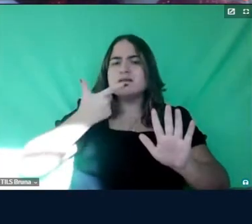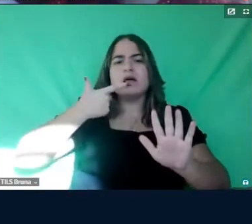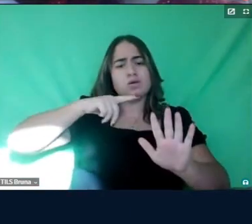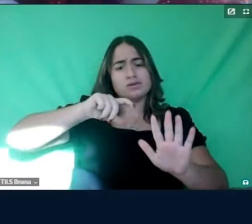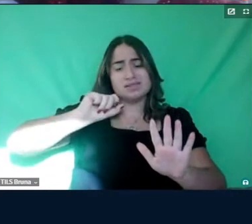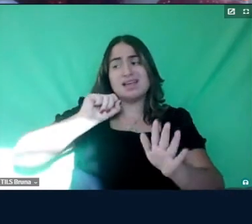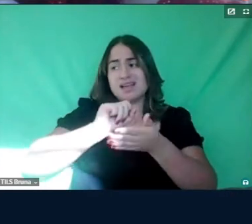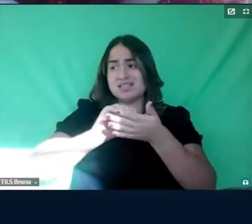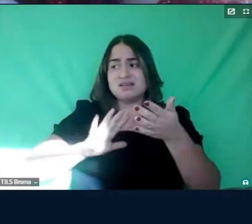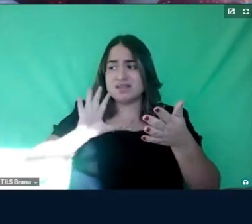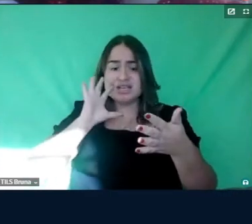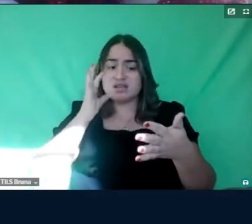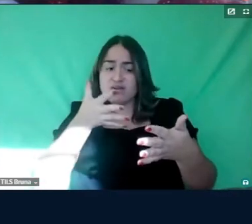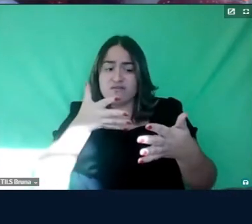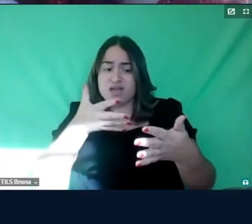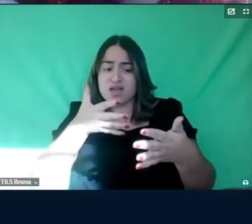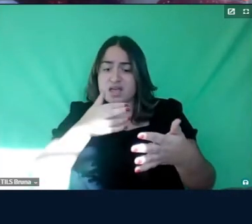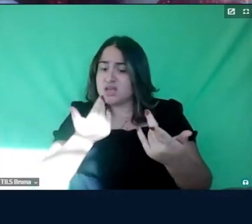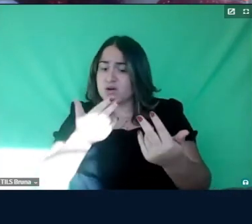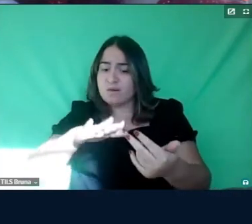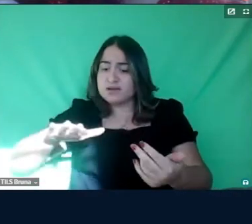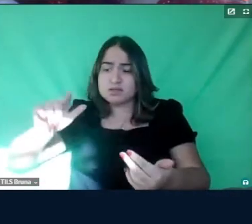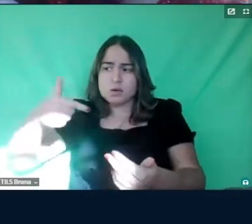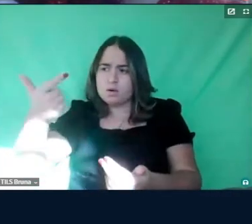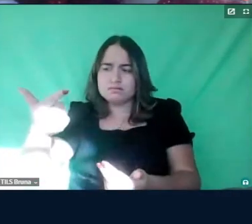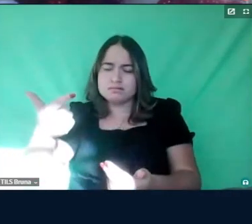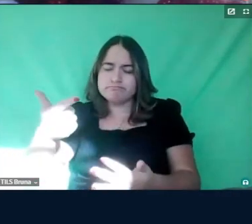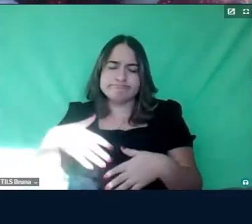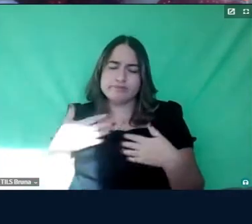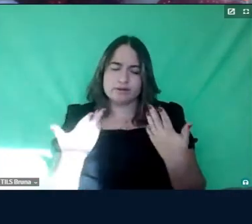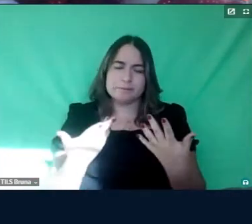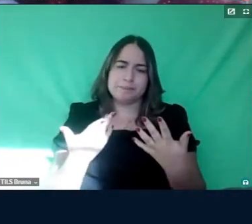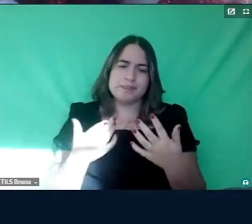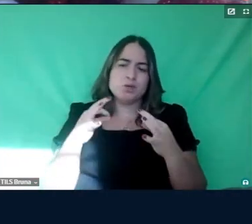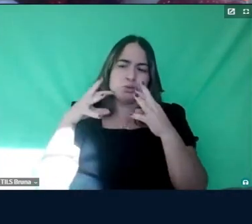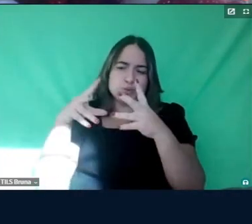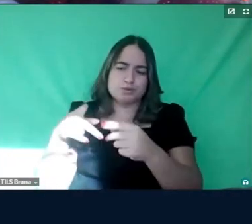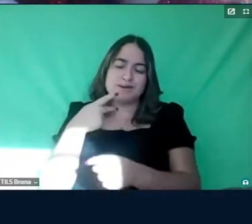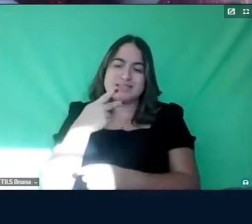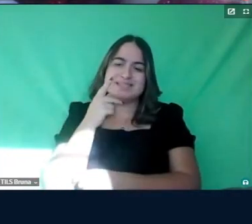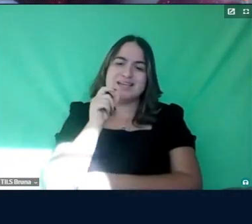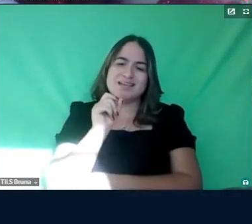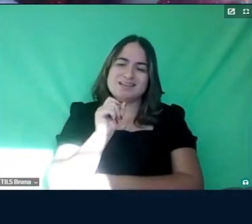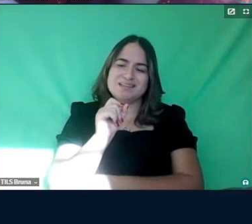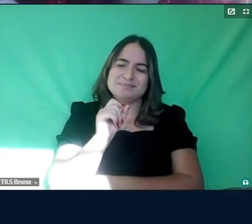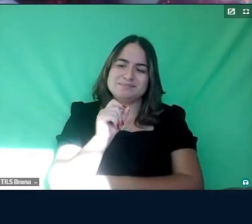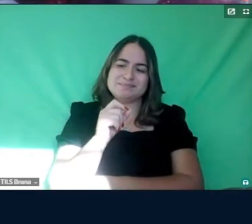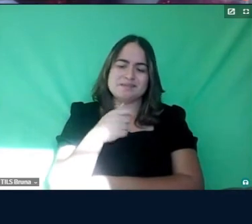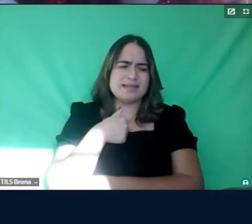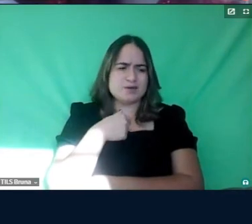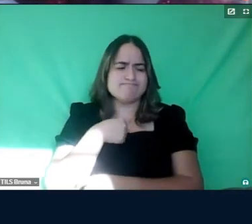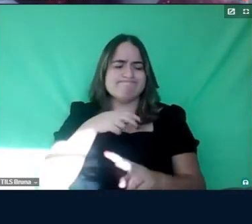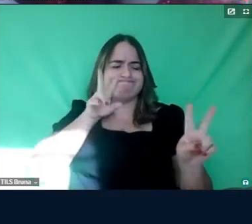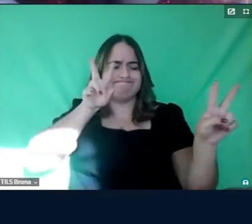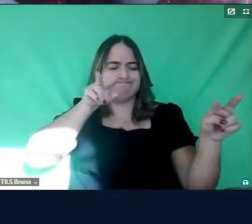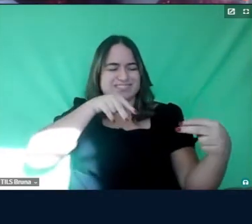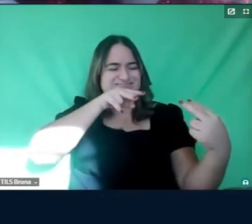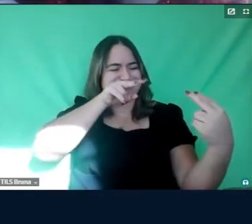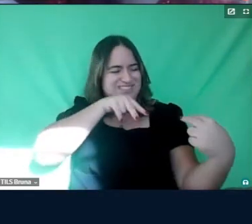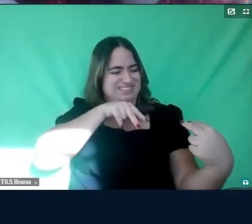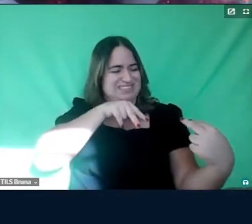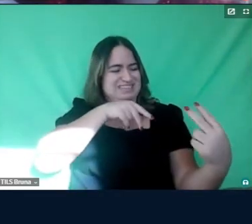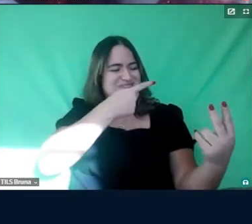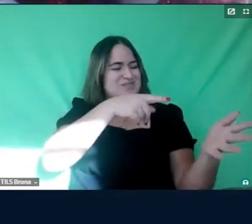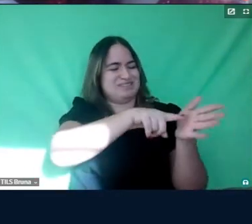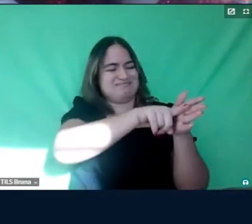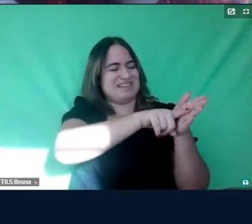como qualquer outra criança, enfim, tudo isso para dizer, né, Cris, que eu me vi muito na sua pesquisa, assim,